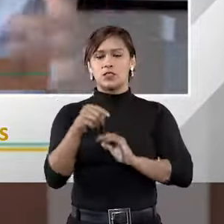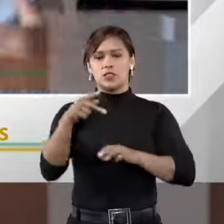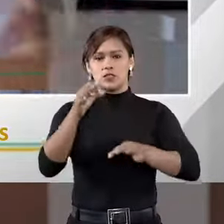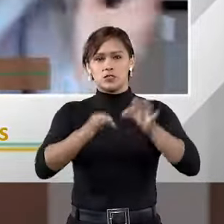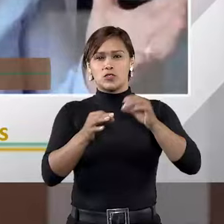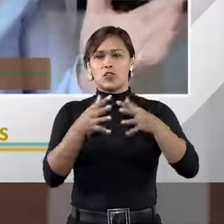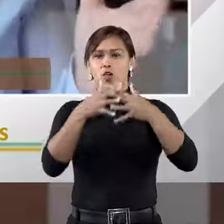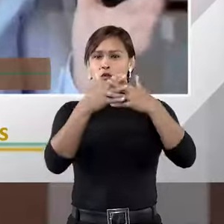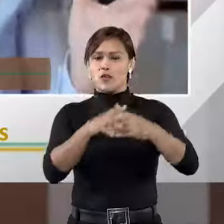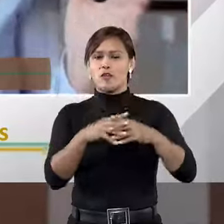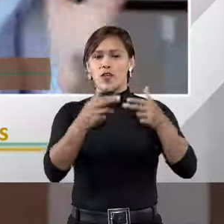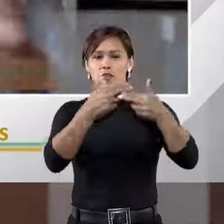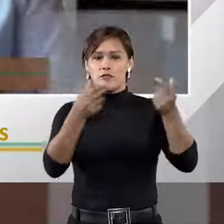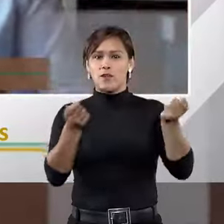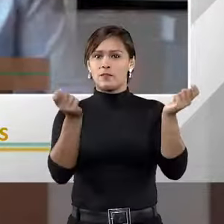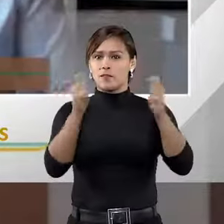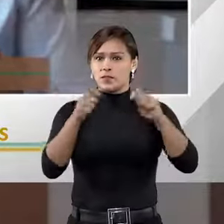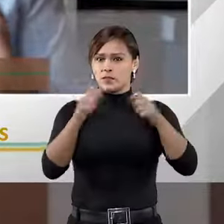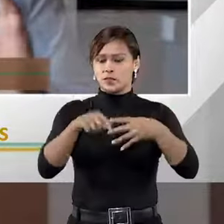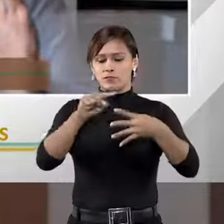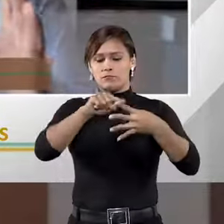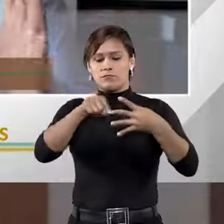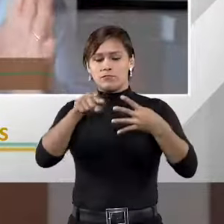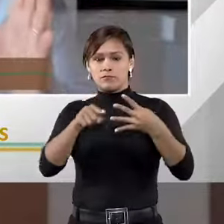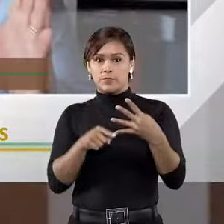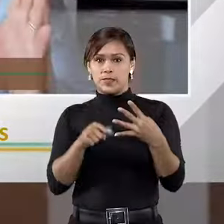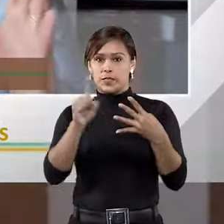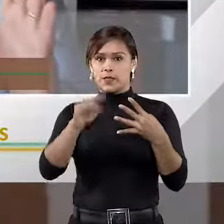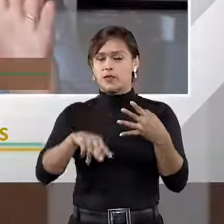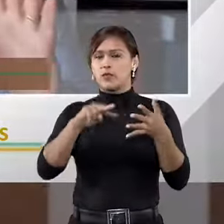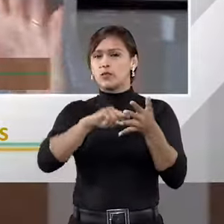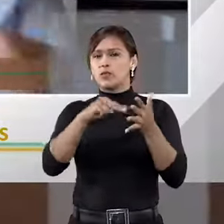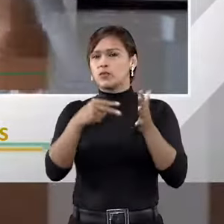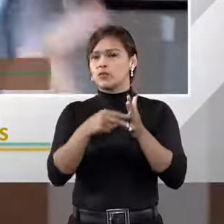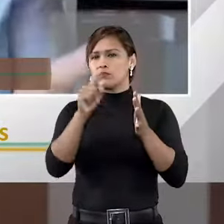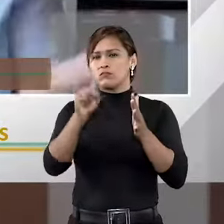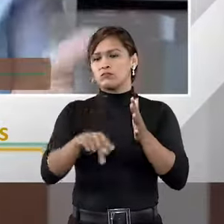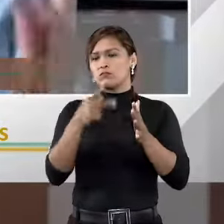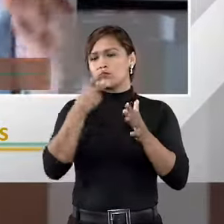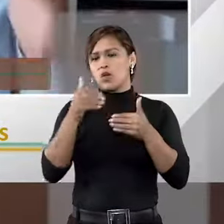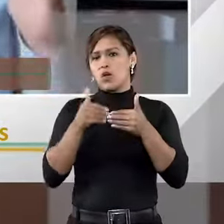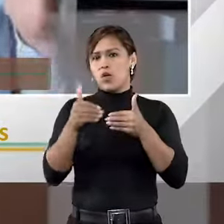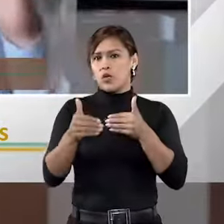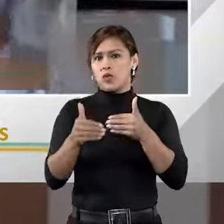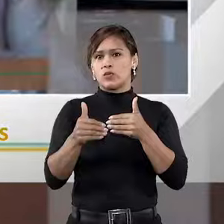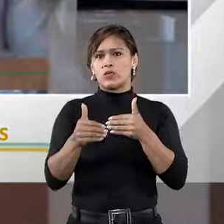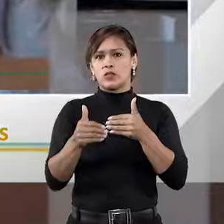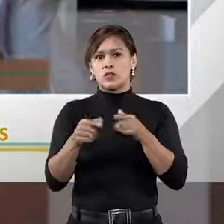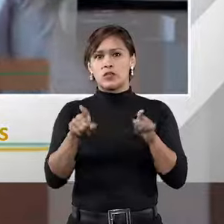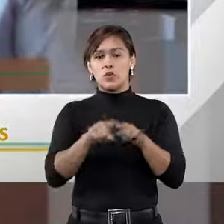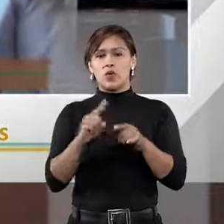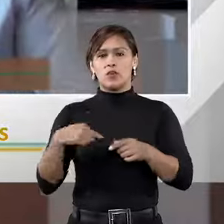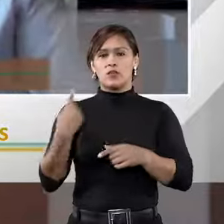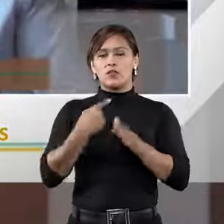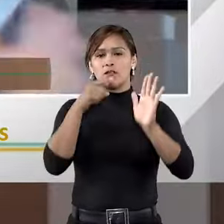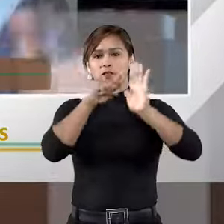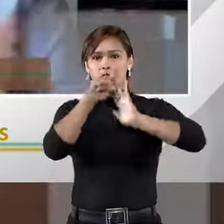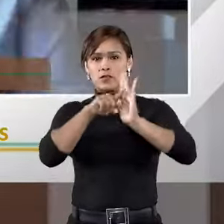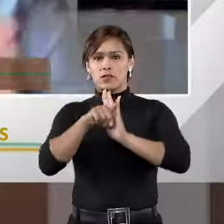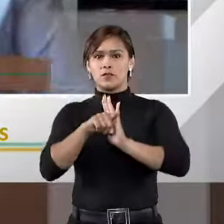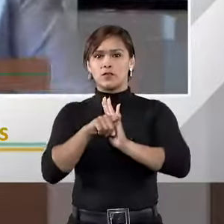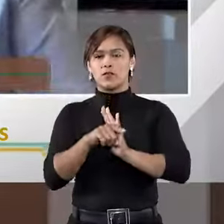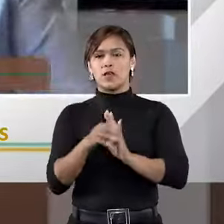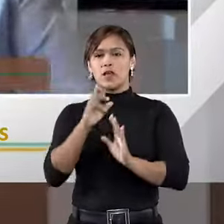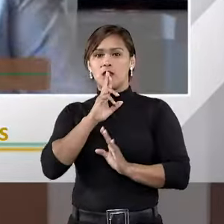várias possibilidades. O que é que isso, o que é que disso decorre? Decorre que, quando a gente vai examinar o